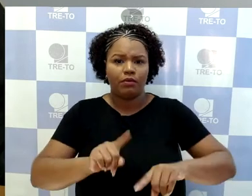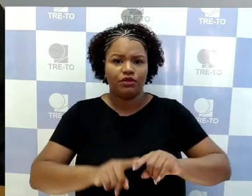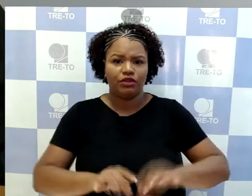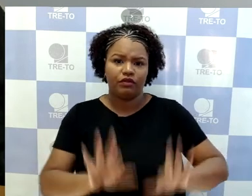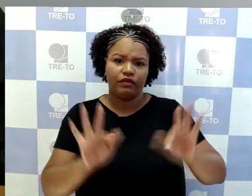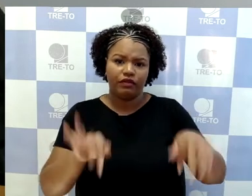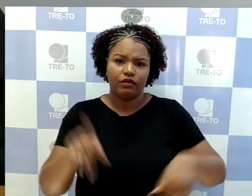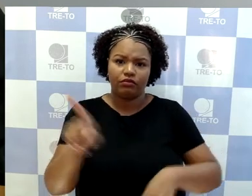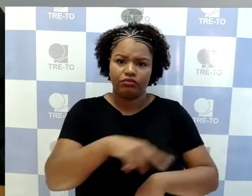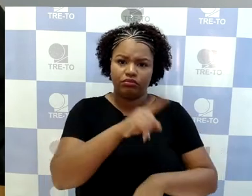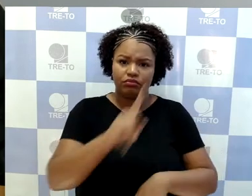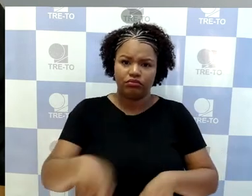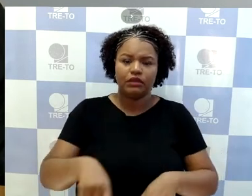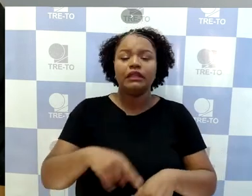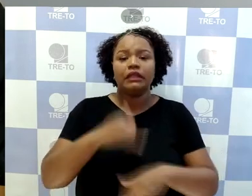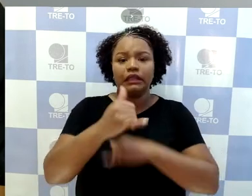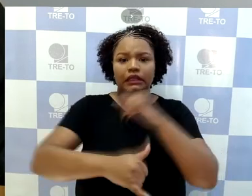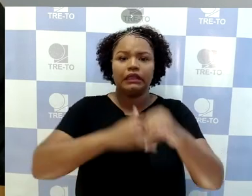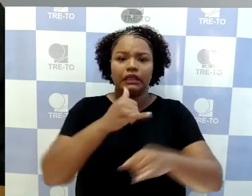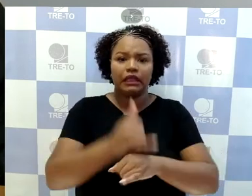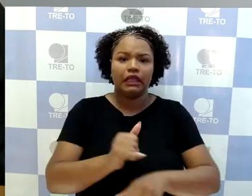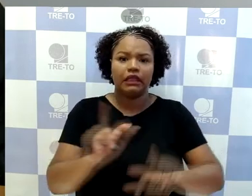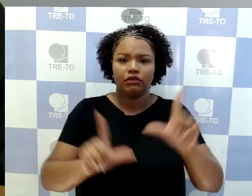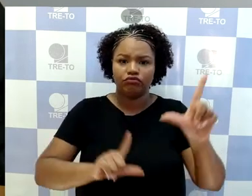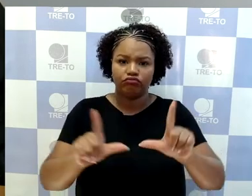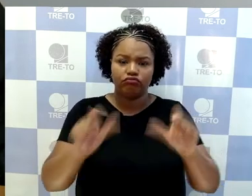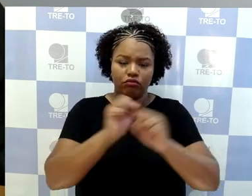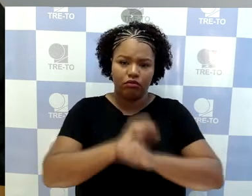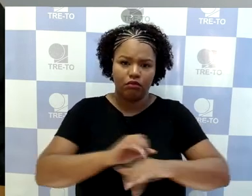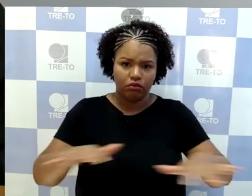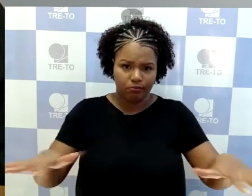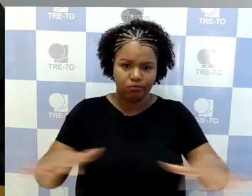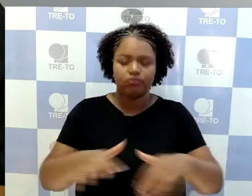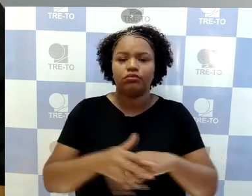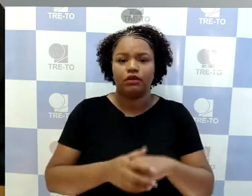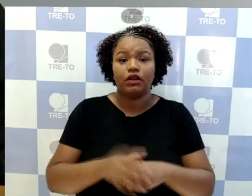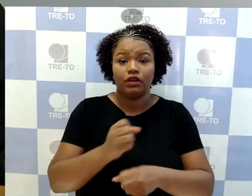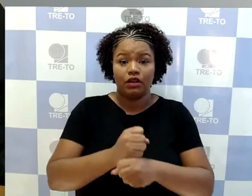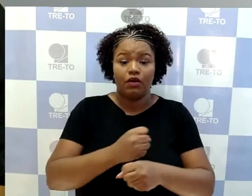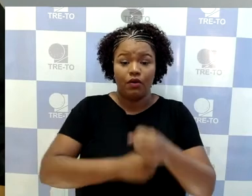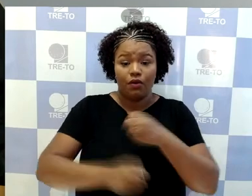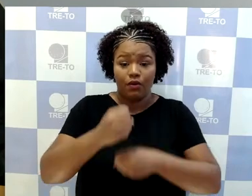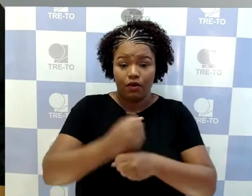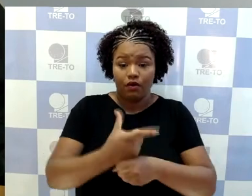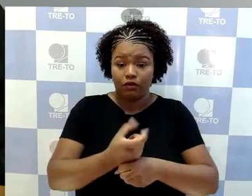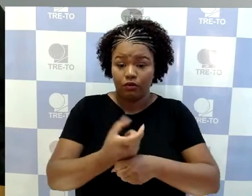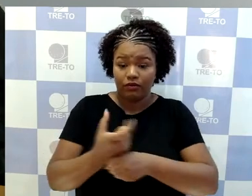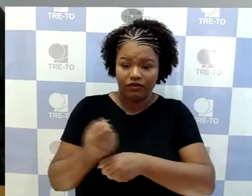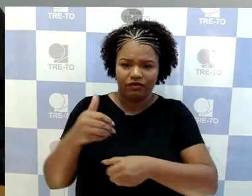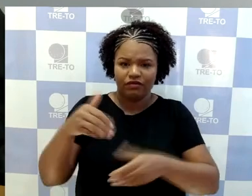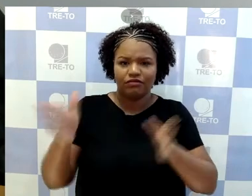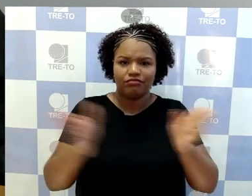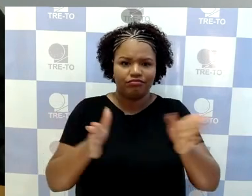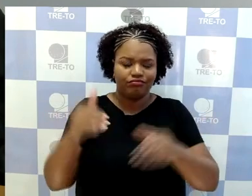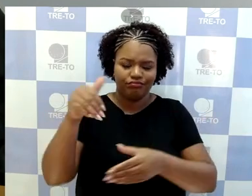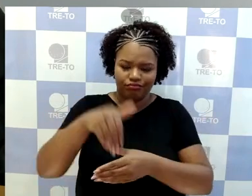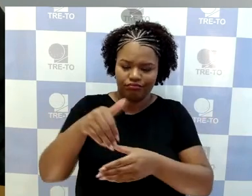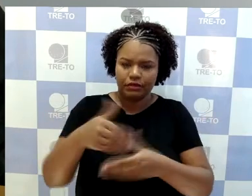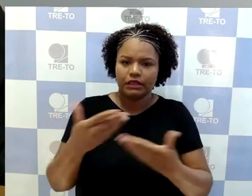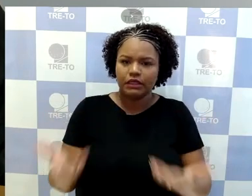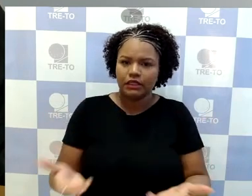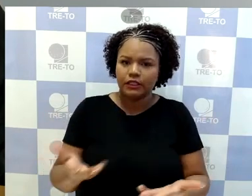Aqui nós estamos falando de eleições de 2020. Então, seu presidente, demais membros dessa corte, eu estou